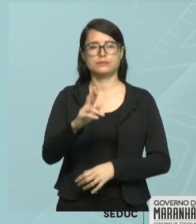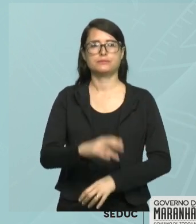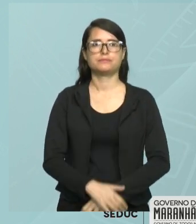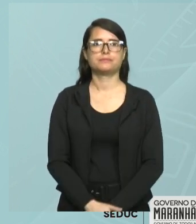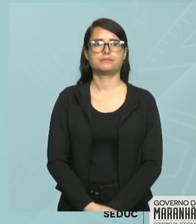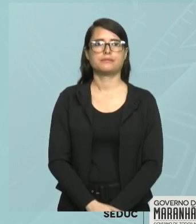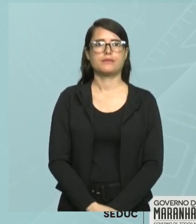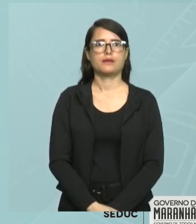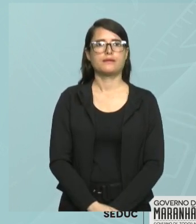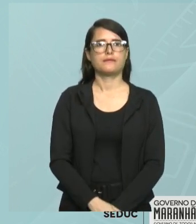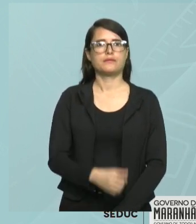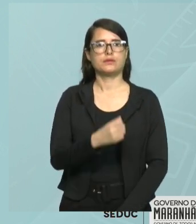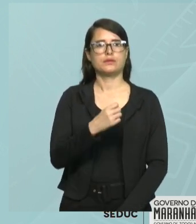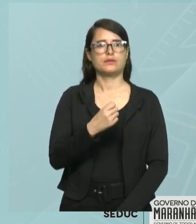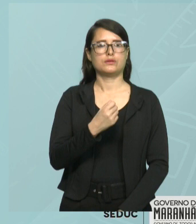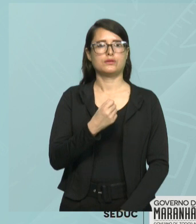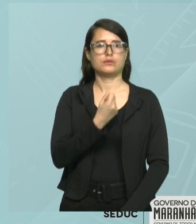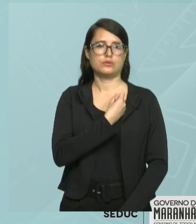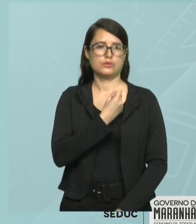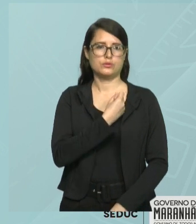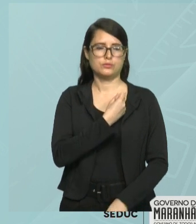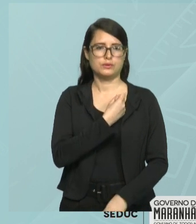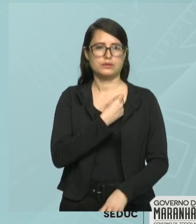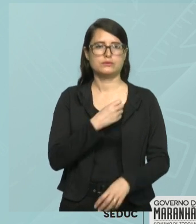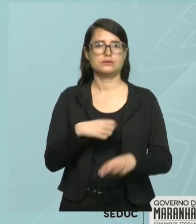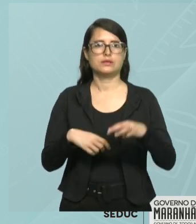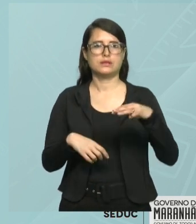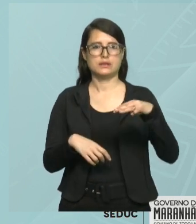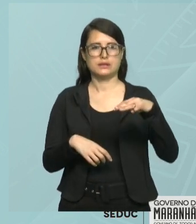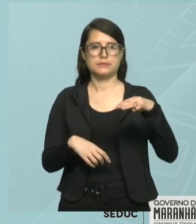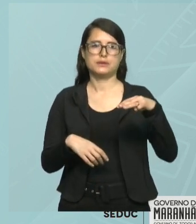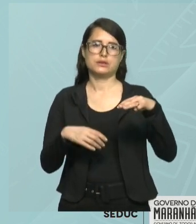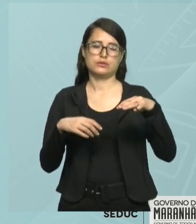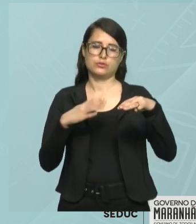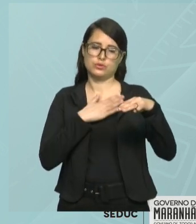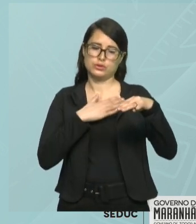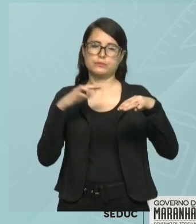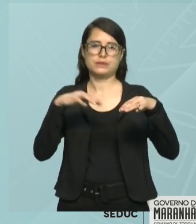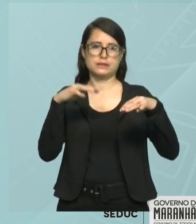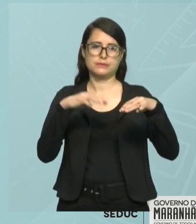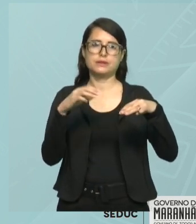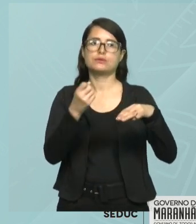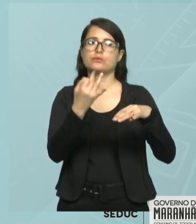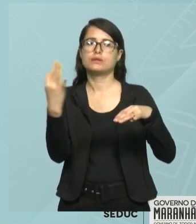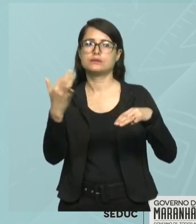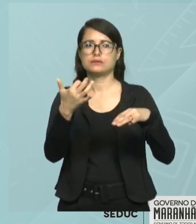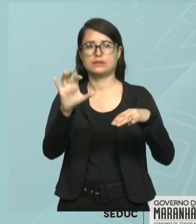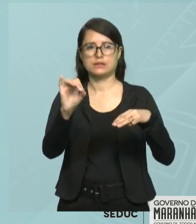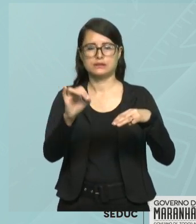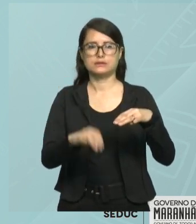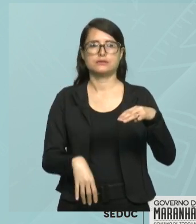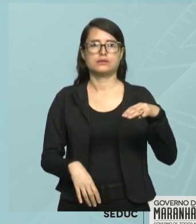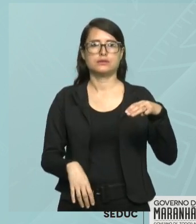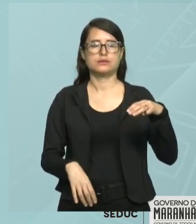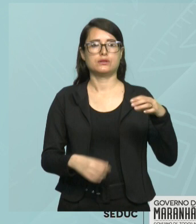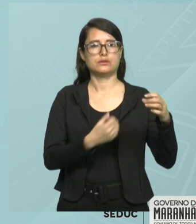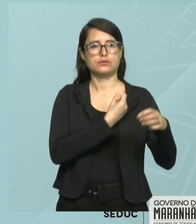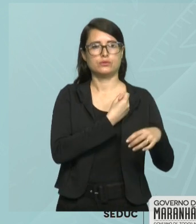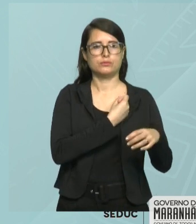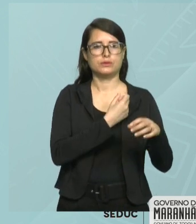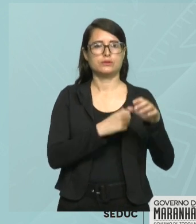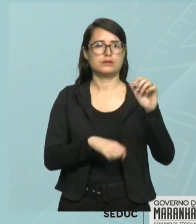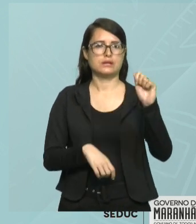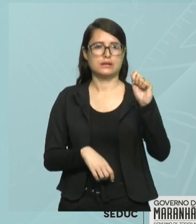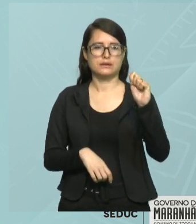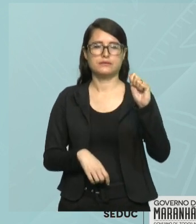Número de elementos de M. M é o conjunto dos alunos que gostam de matemática. São dez. Número de elementos de A.